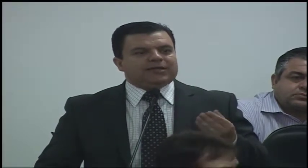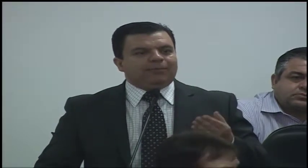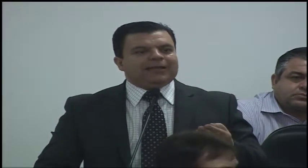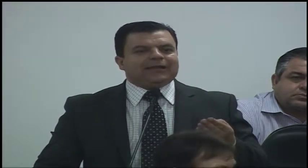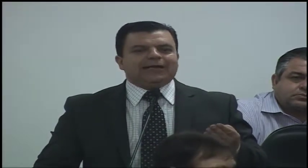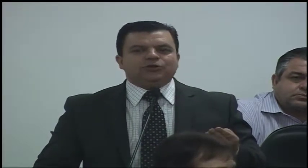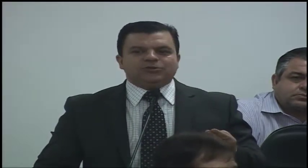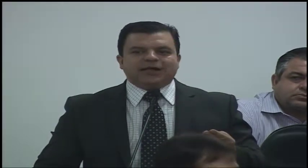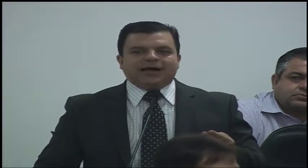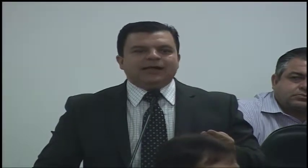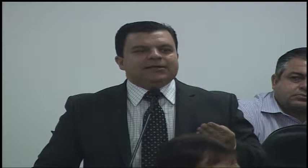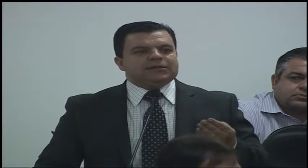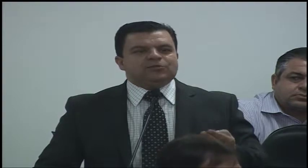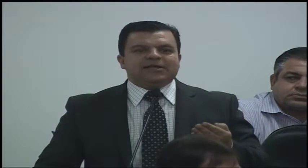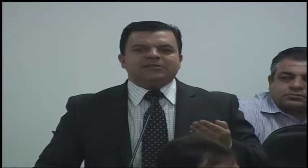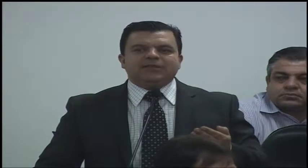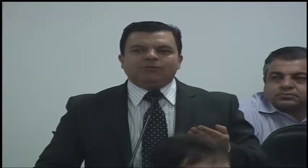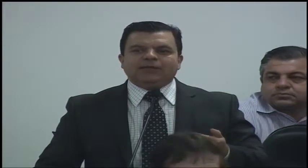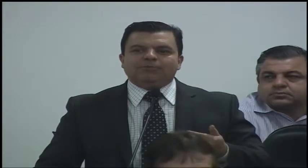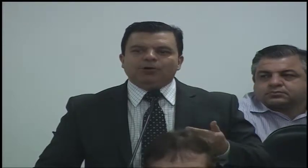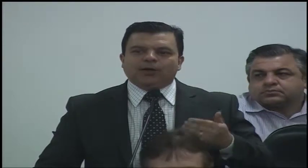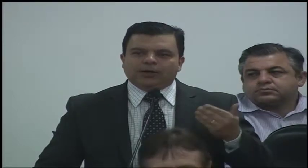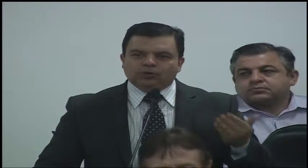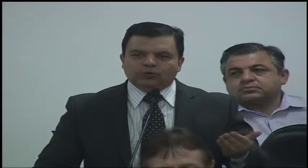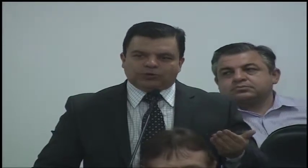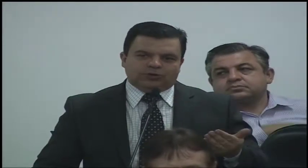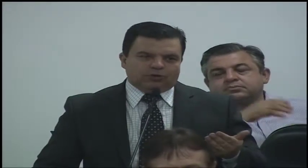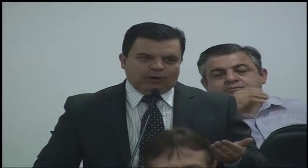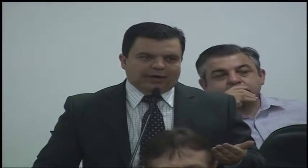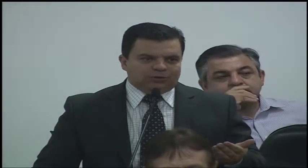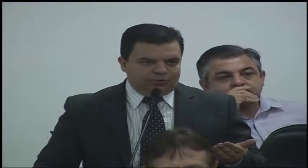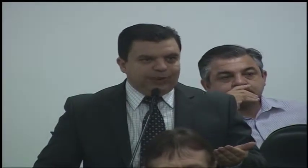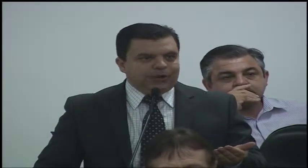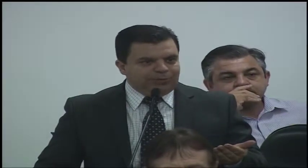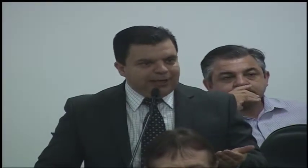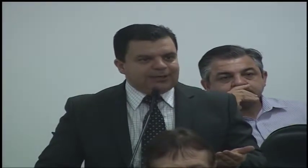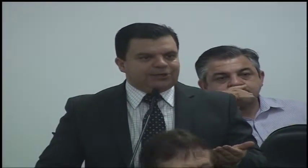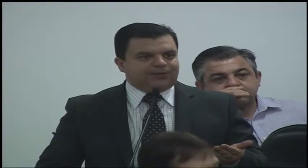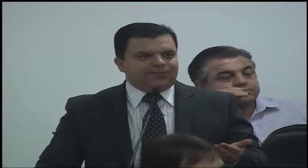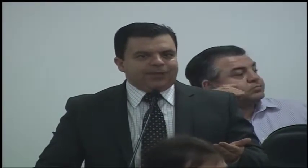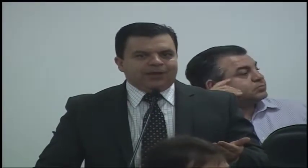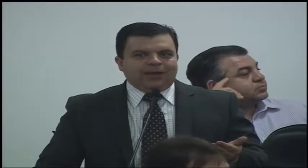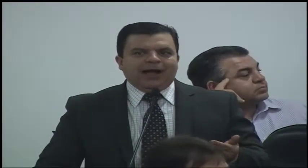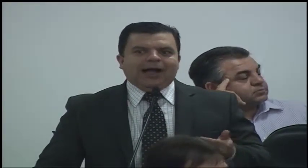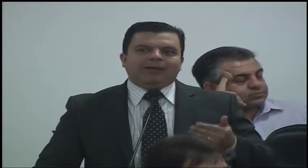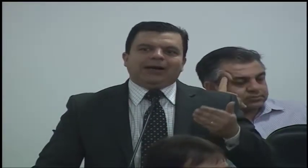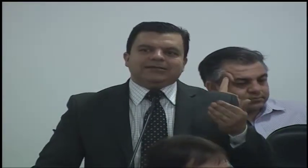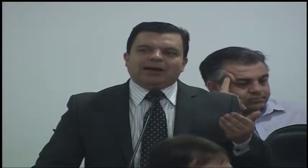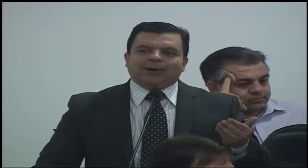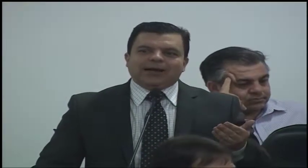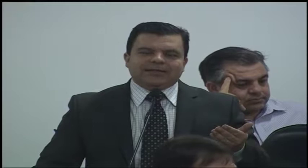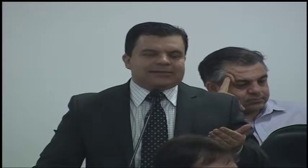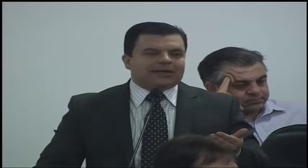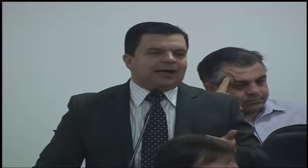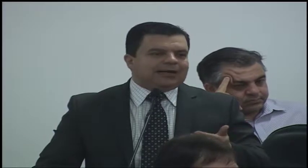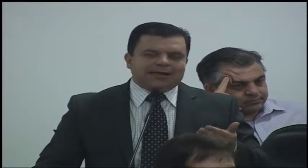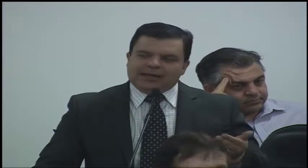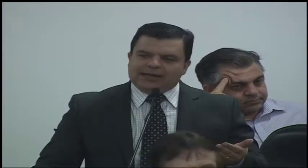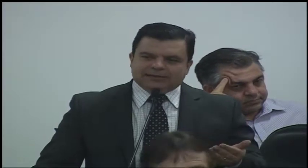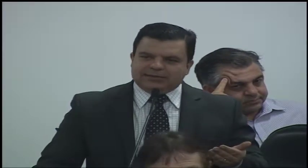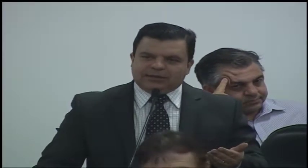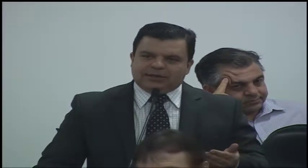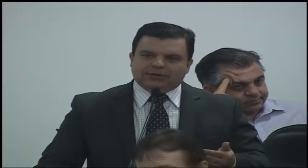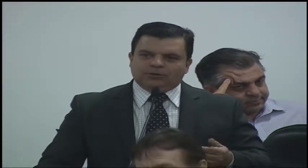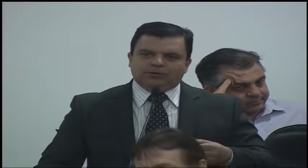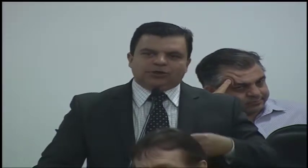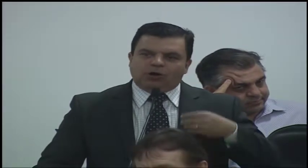supor que se a metade usar, são 150 mil canudos jogados no meio ambiente. Ah, mas dá para reciclar, ninguém